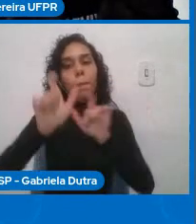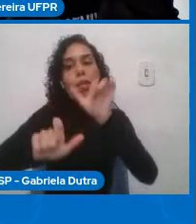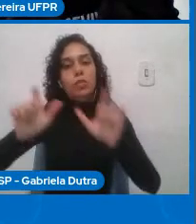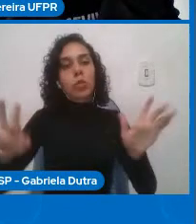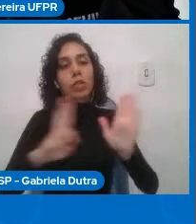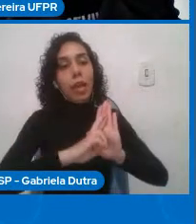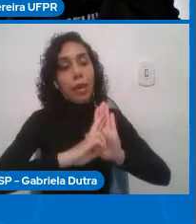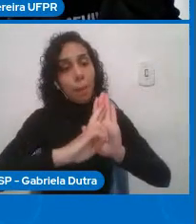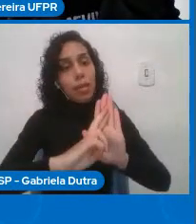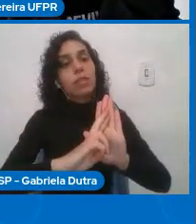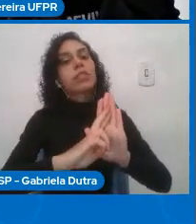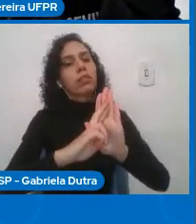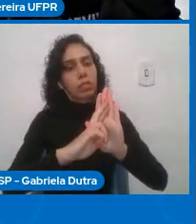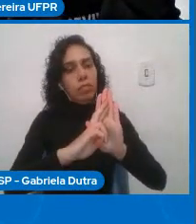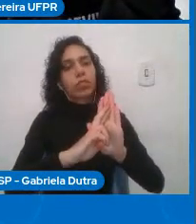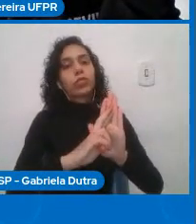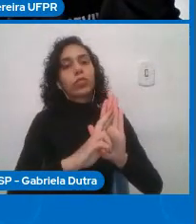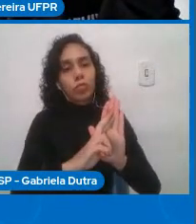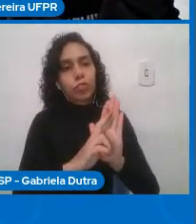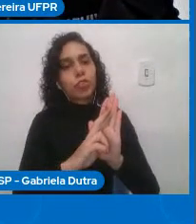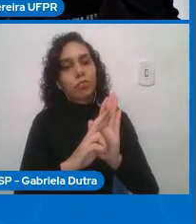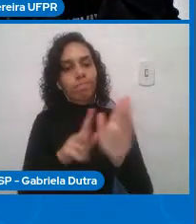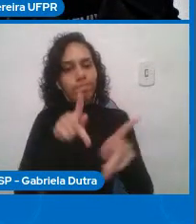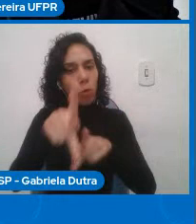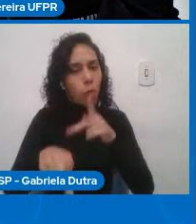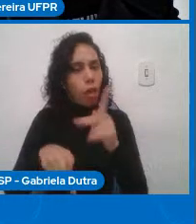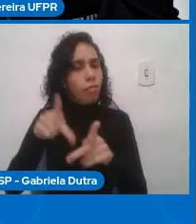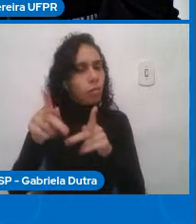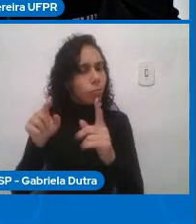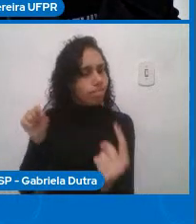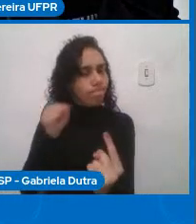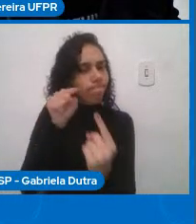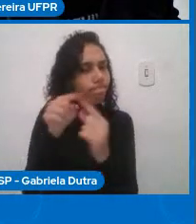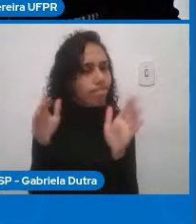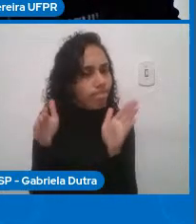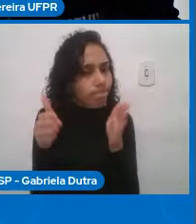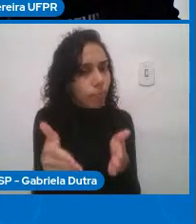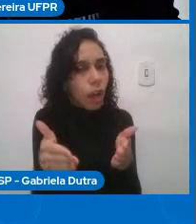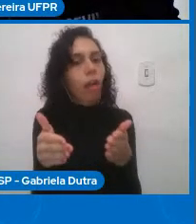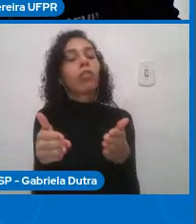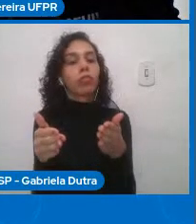pessoas de irem atrás de entenderem discutirem e debaterem